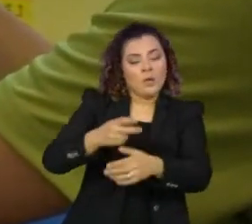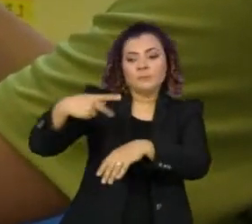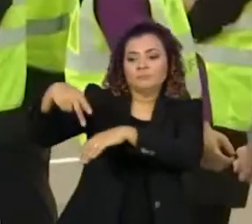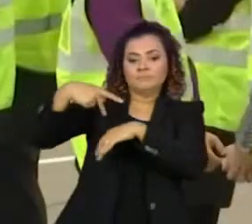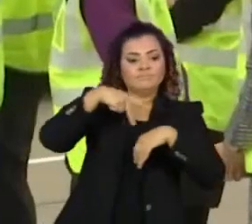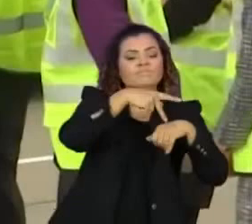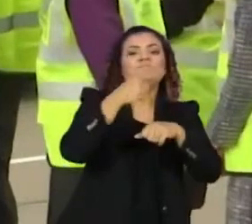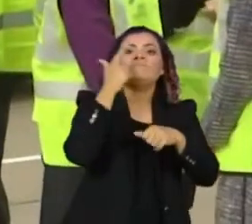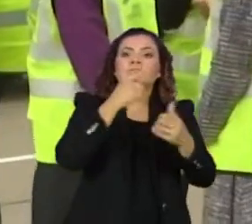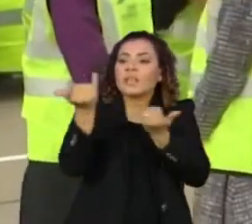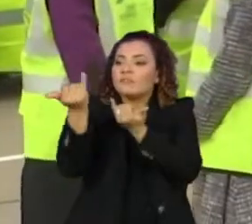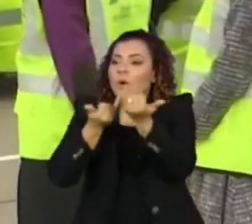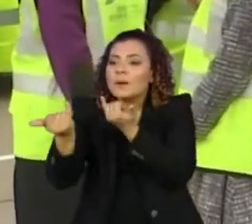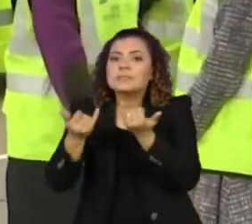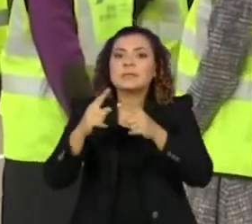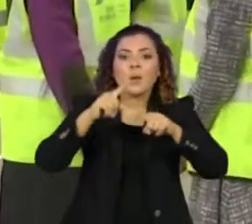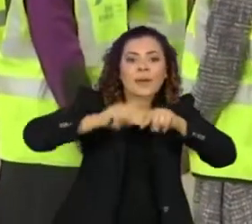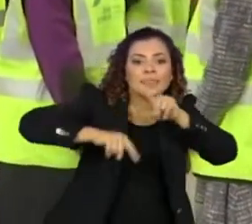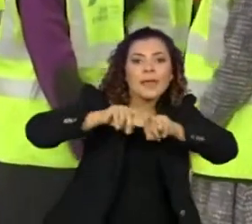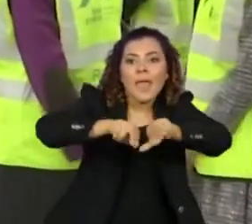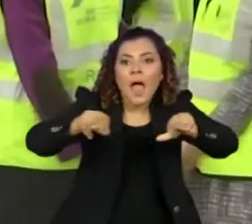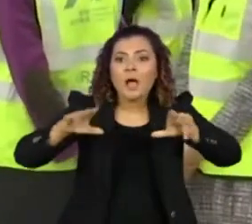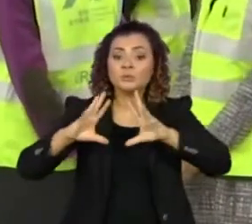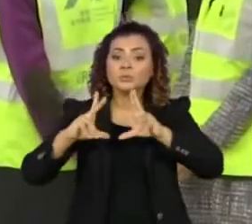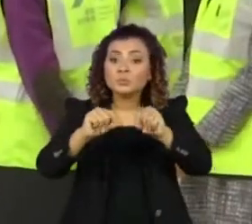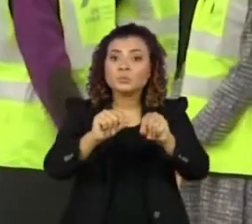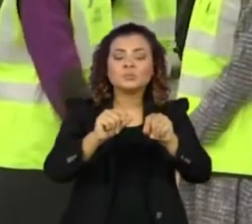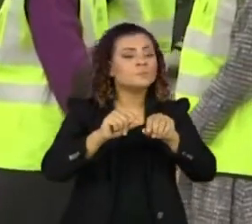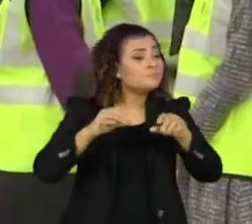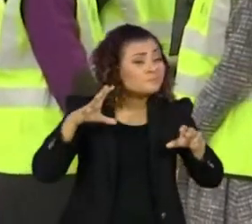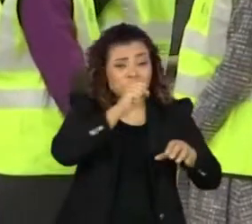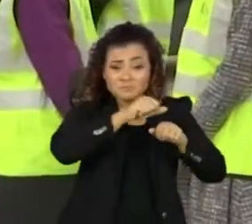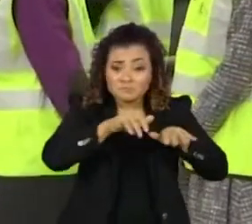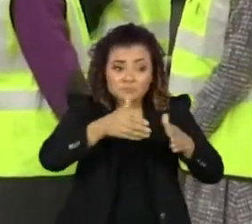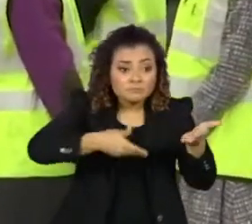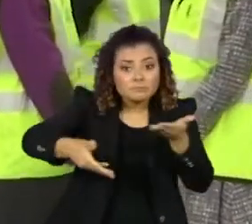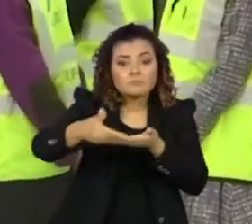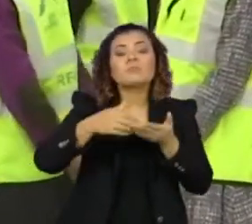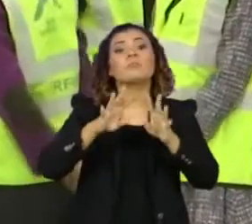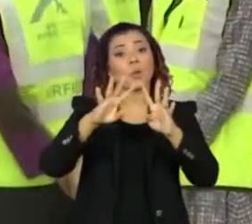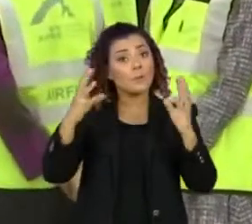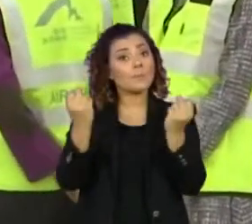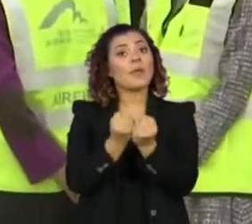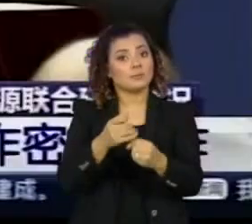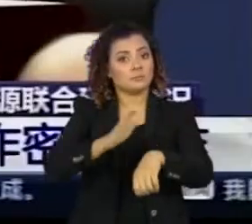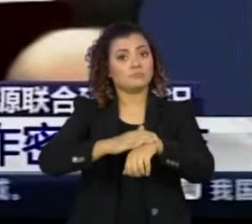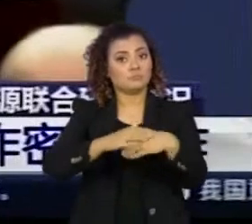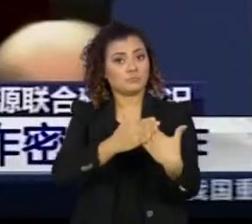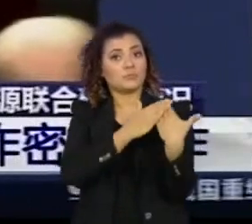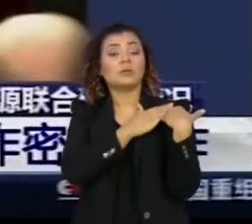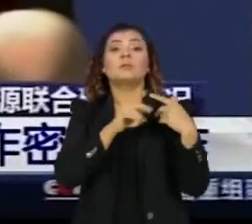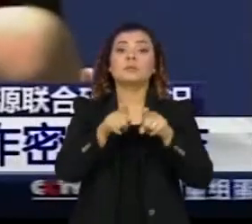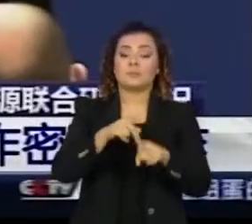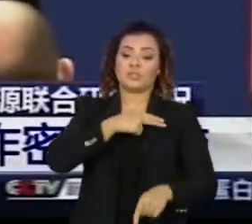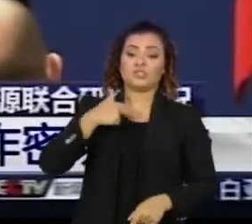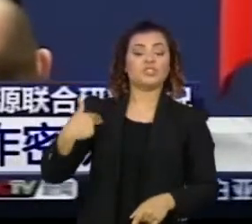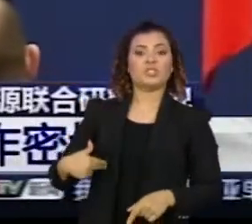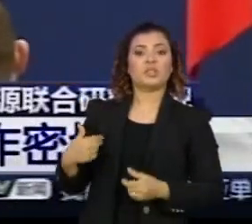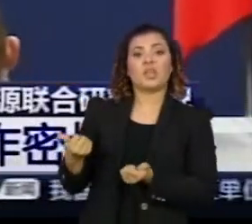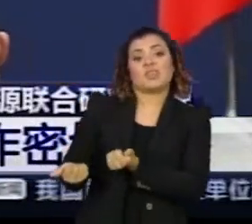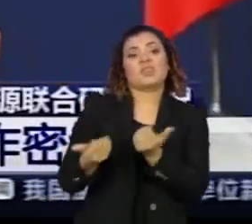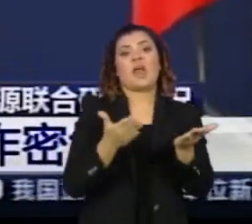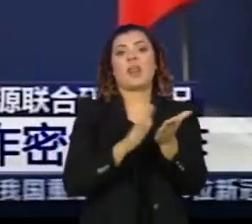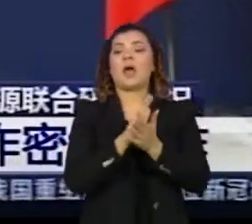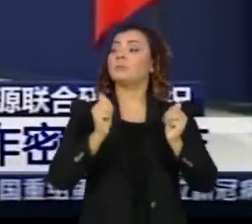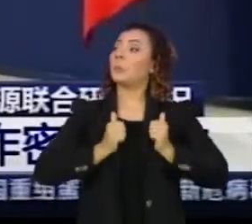de compartilhar dados e materiais sobre epidemias rapidamente com a OMS, por exemplo, a China se recusou a